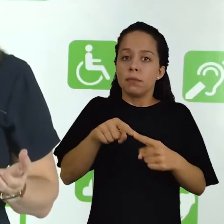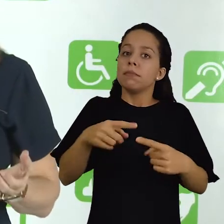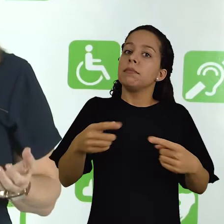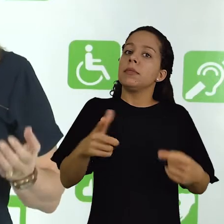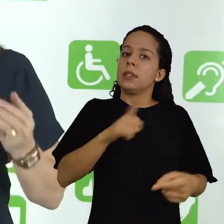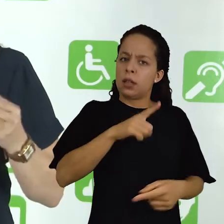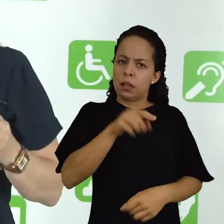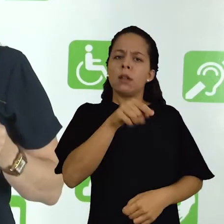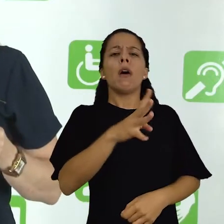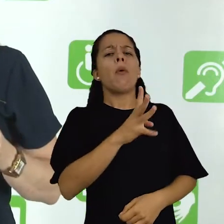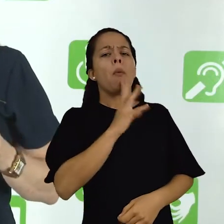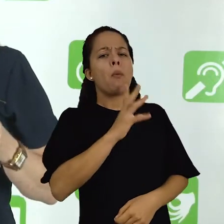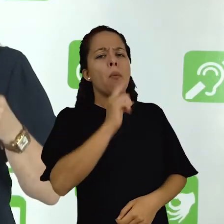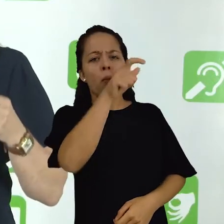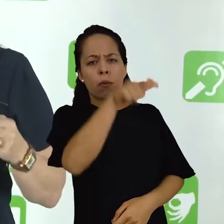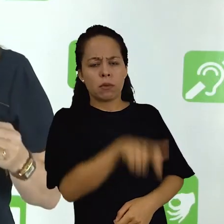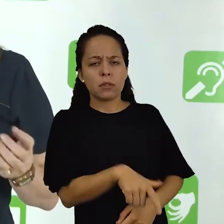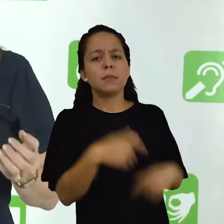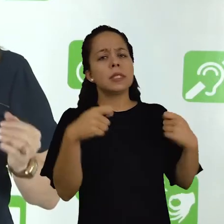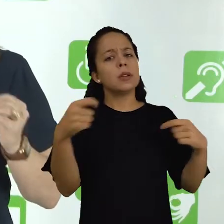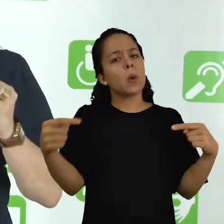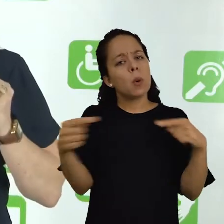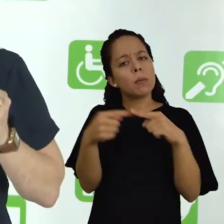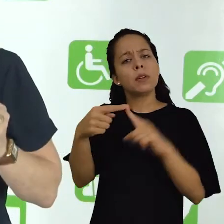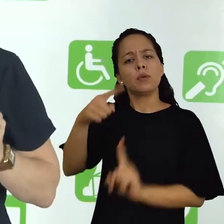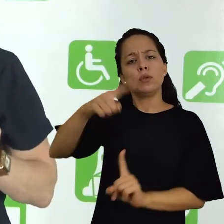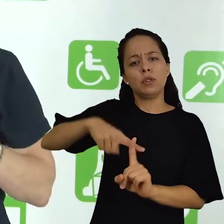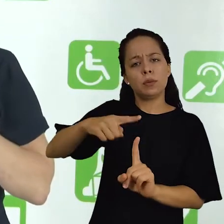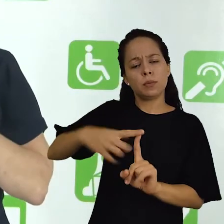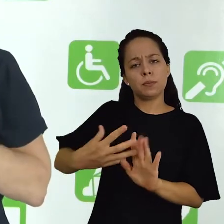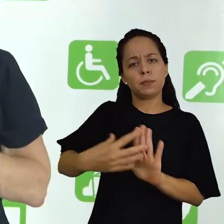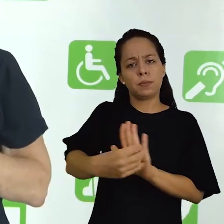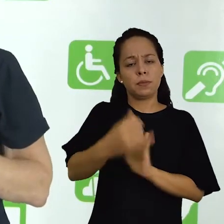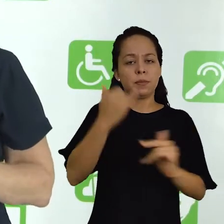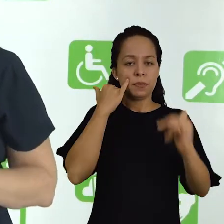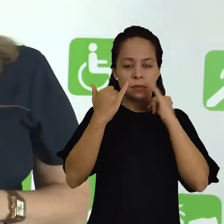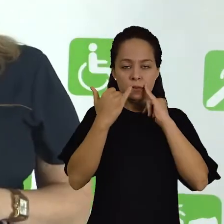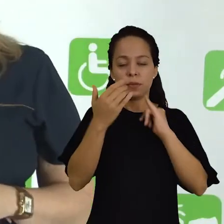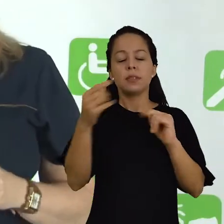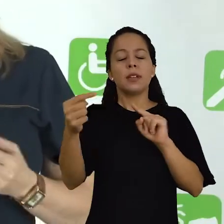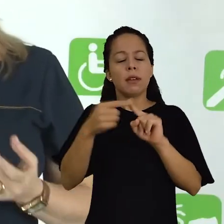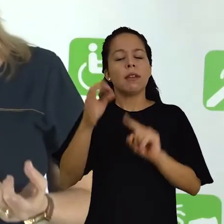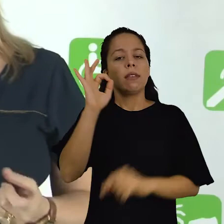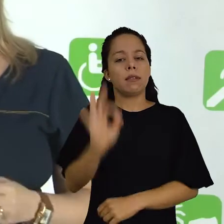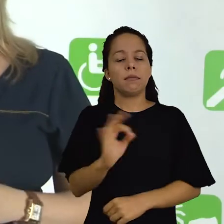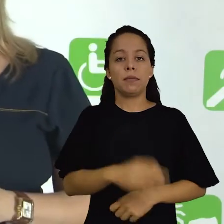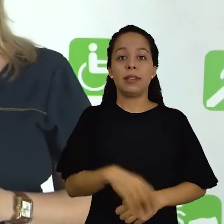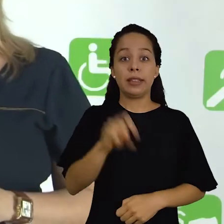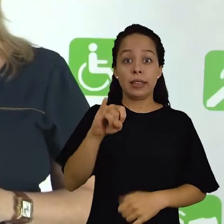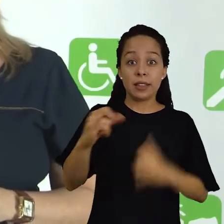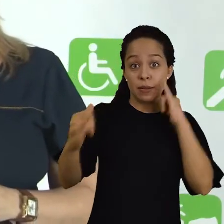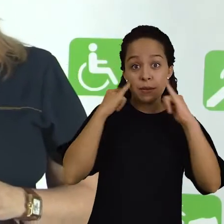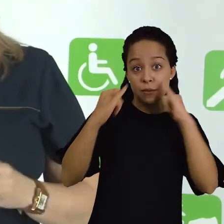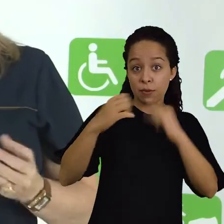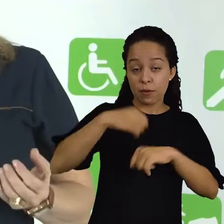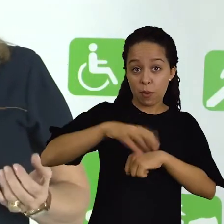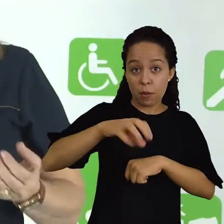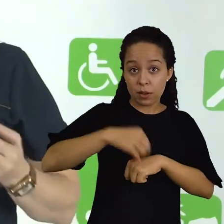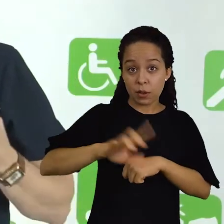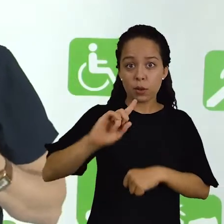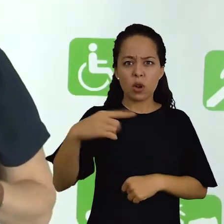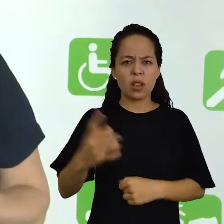conhecido a ponto de ser enquadrado em determinado tipo ideal. Se as informações disponíveis